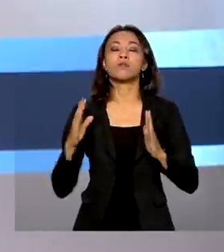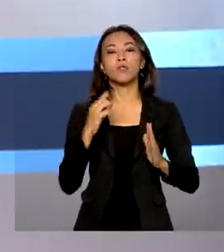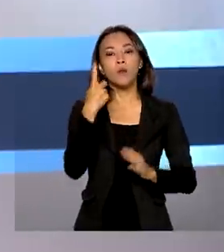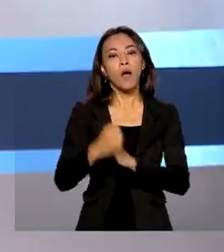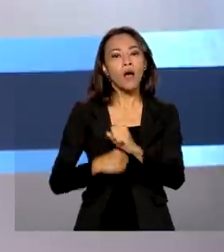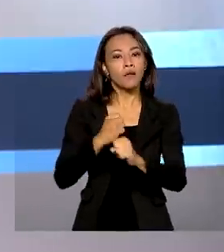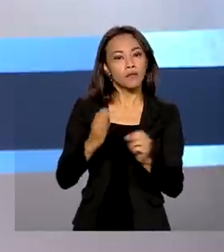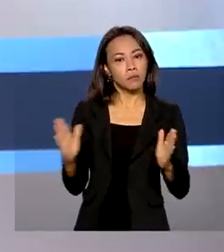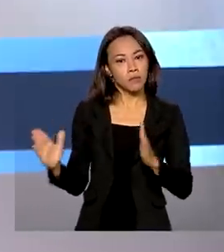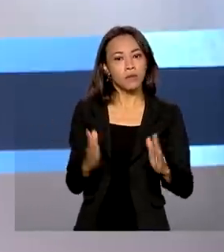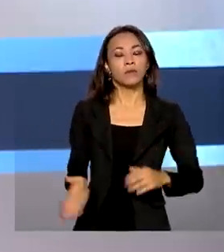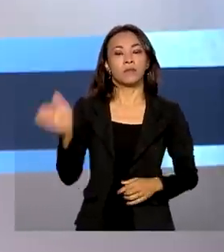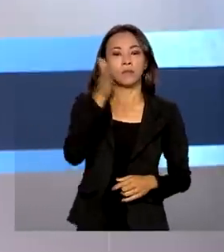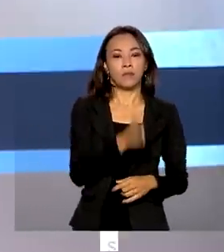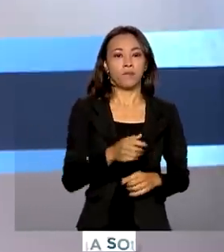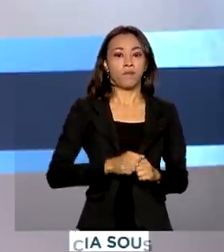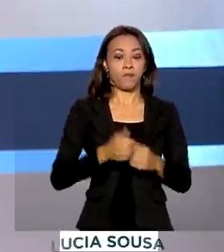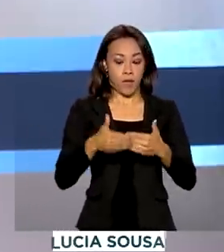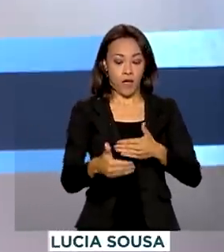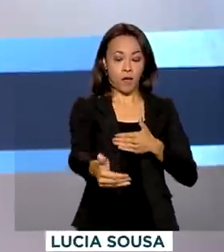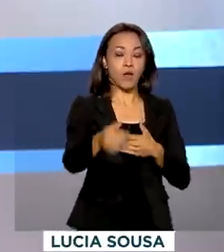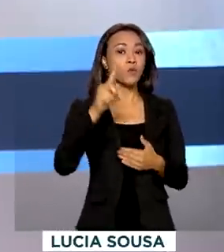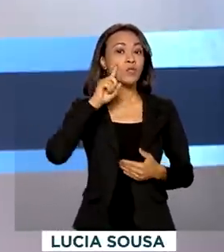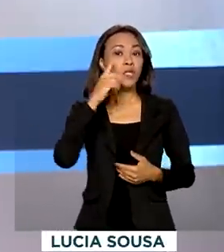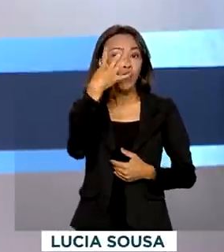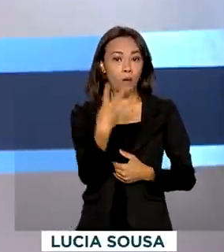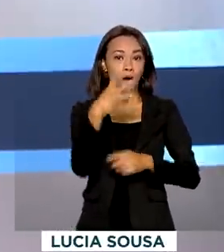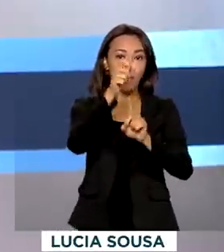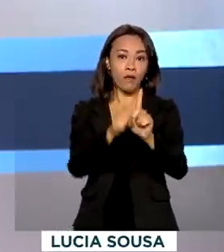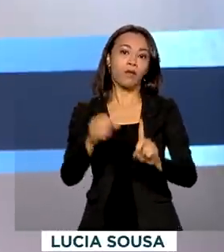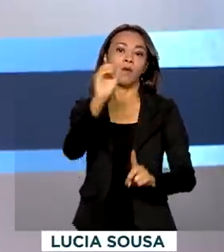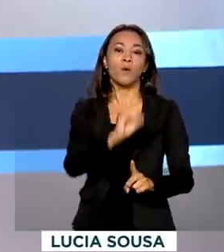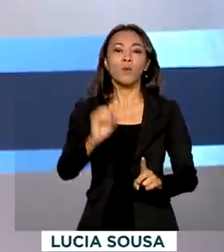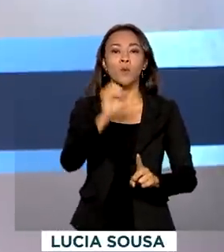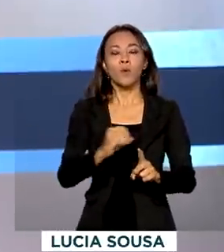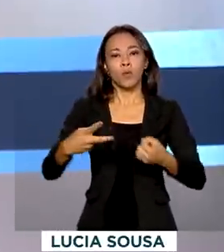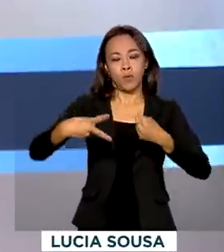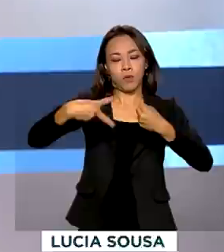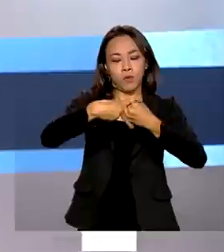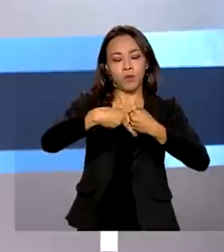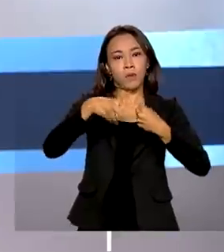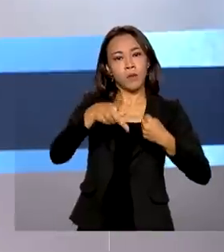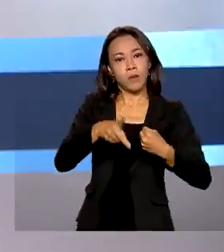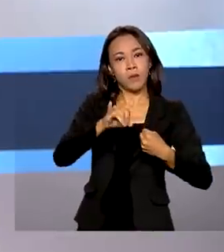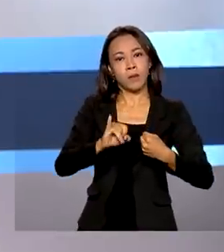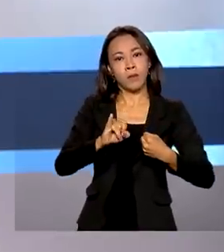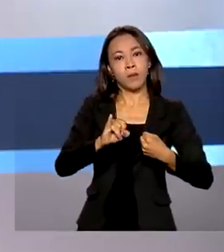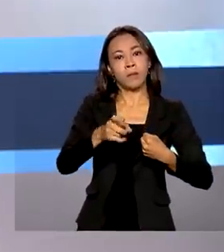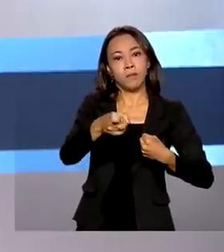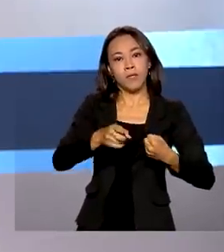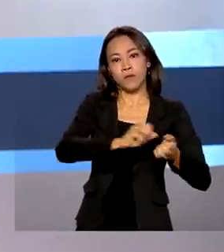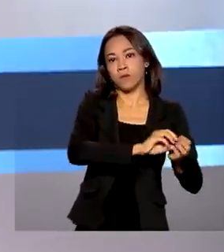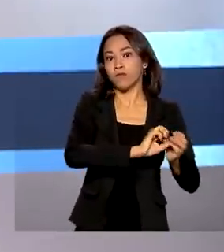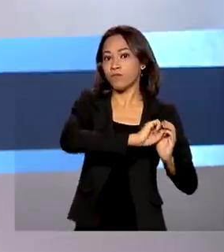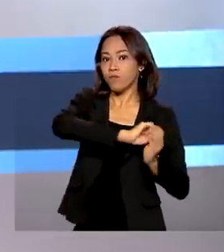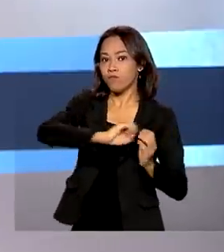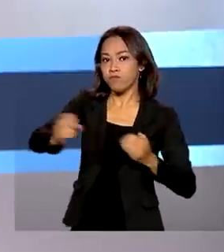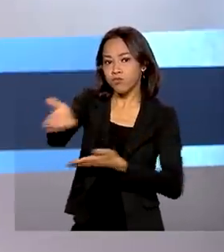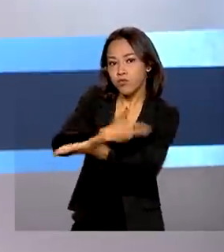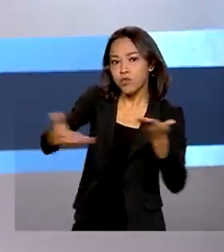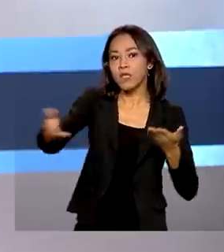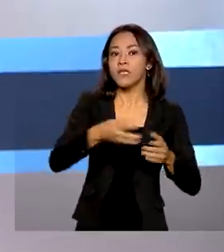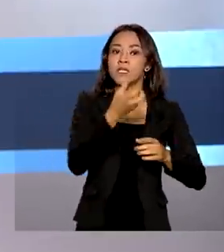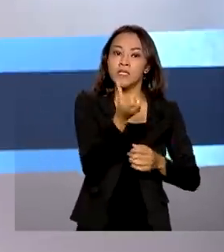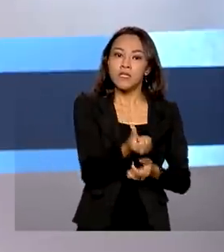A partir de 4 de outubro, transações feitas pelo PIX entre 8 da noite e 6 da manhã terão limite